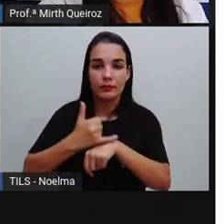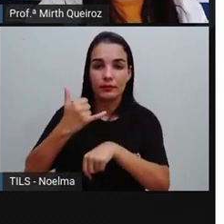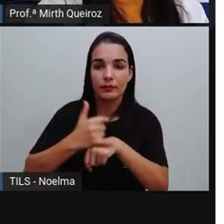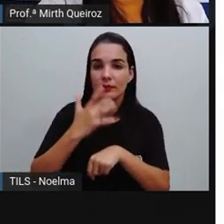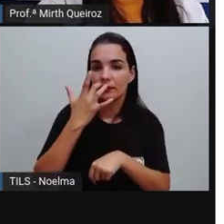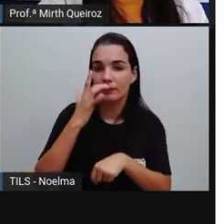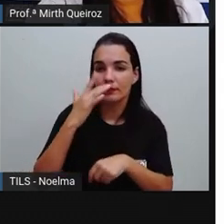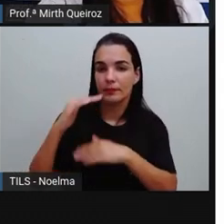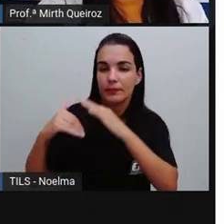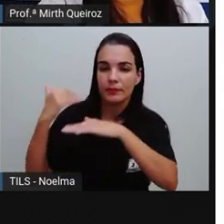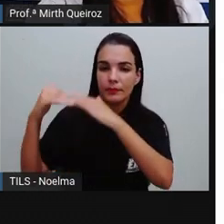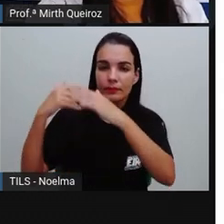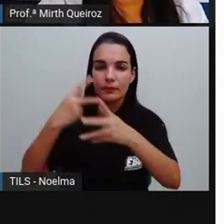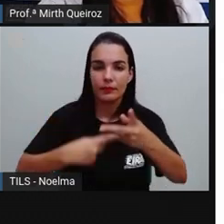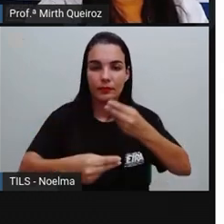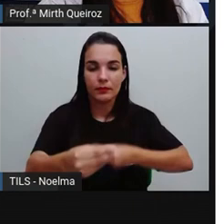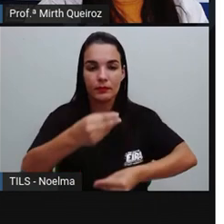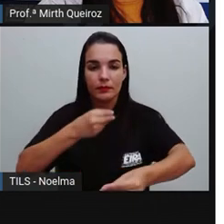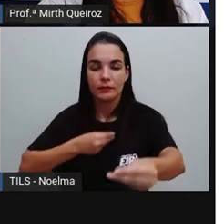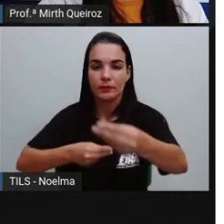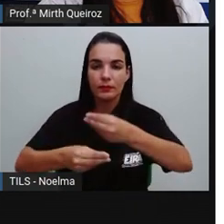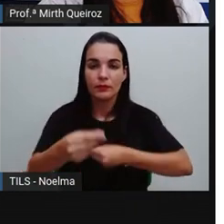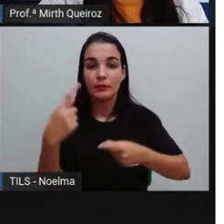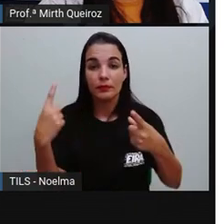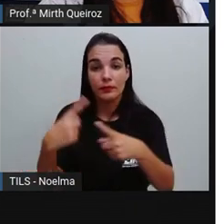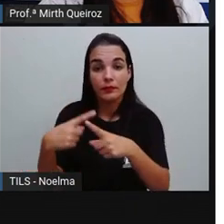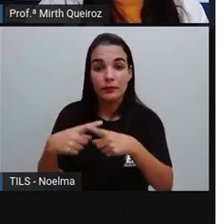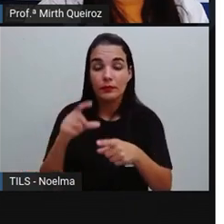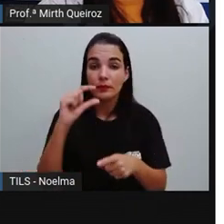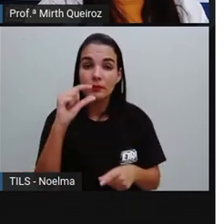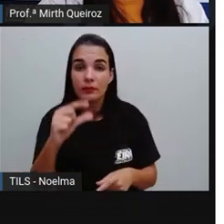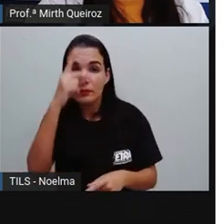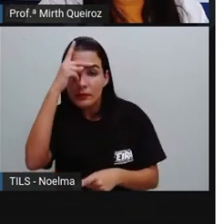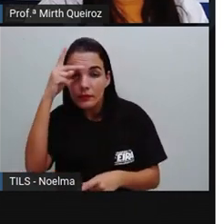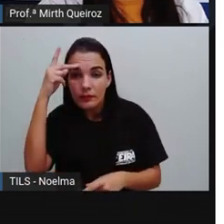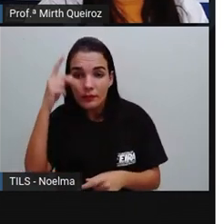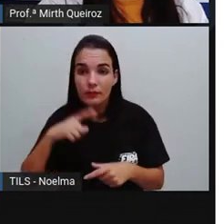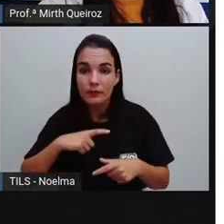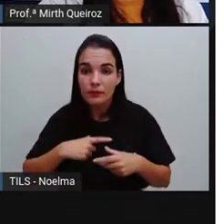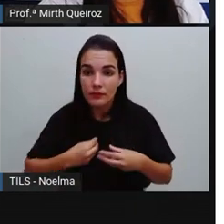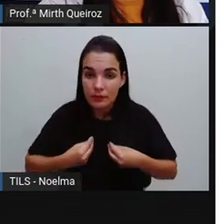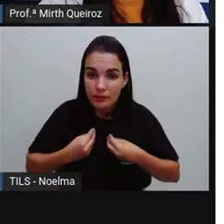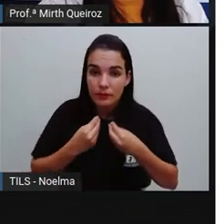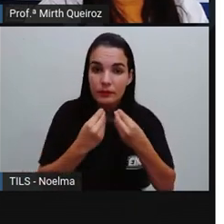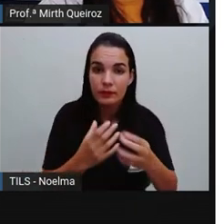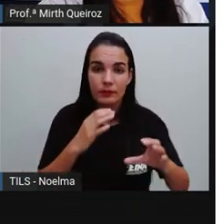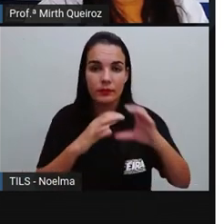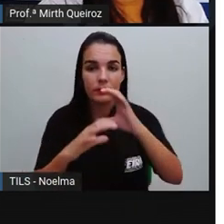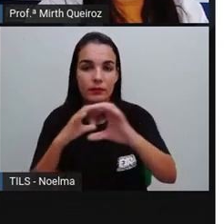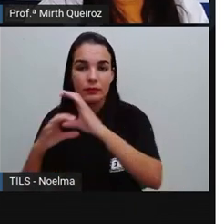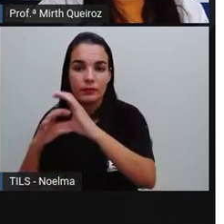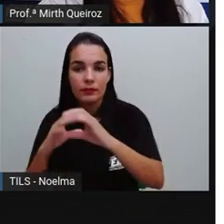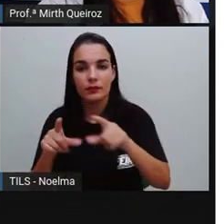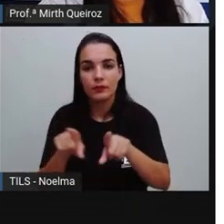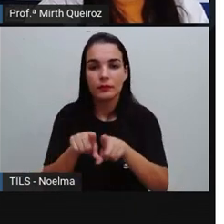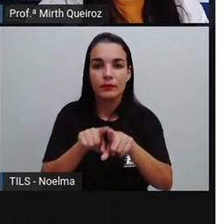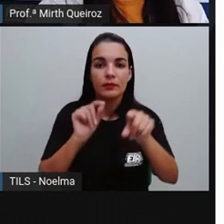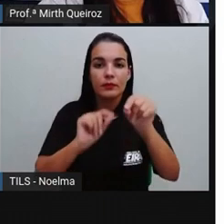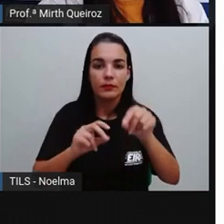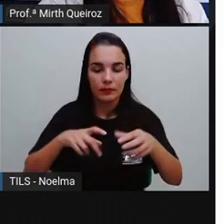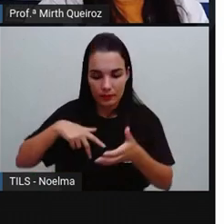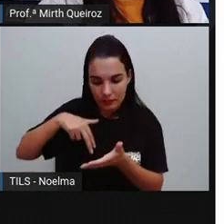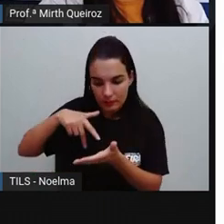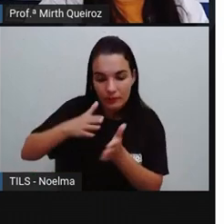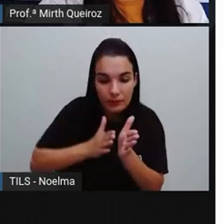colônia para suprir as necessidades dos habitantes dessas regiões, estimulando a comunicação entre elas através